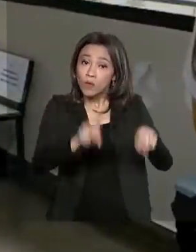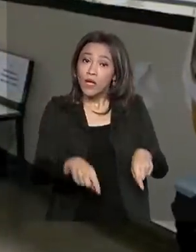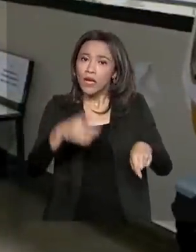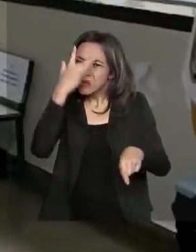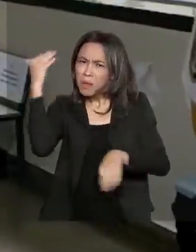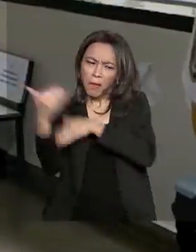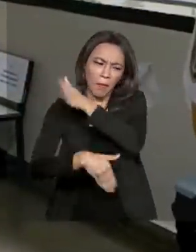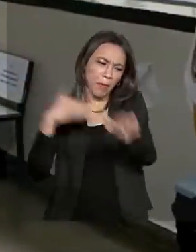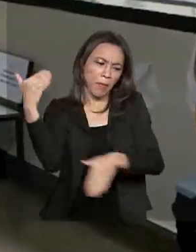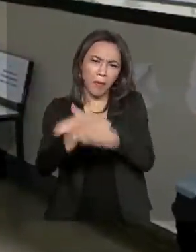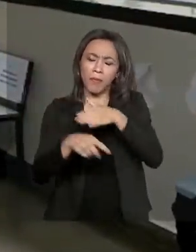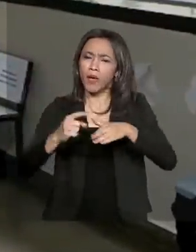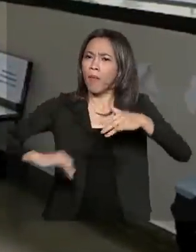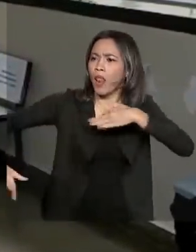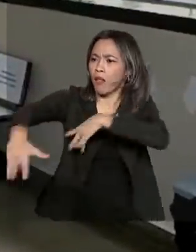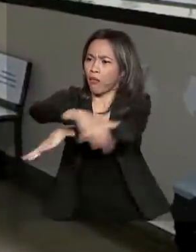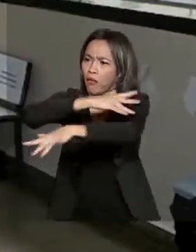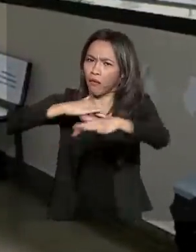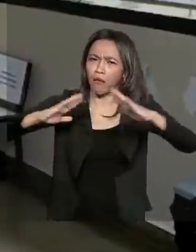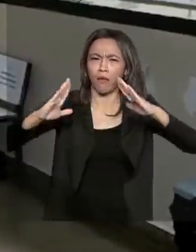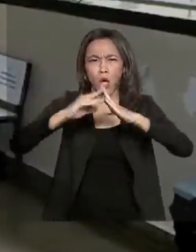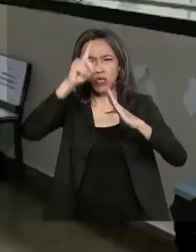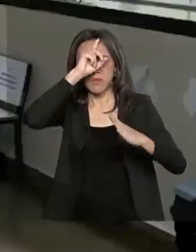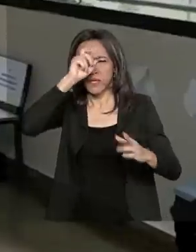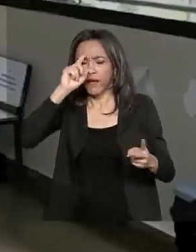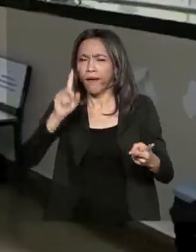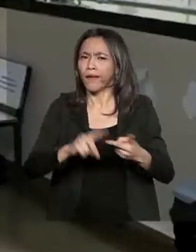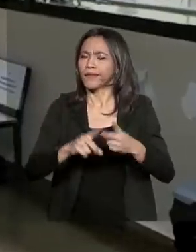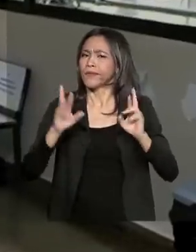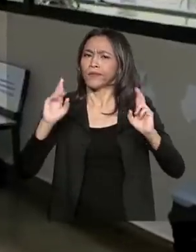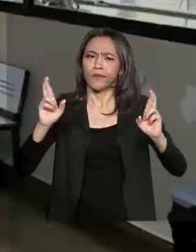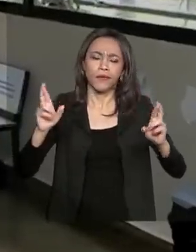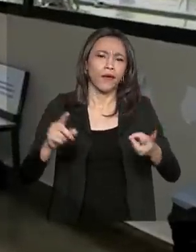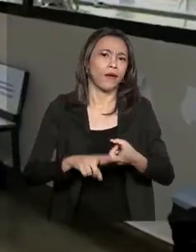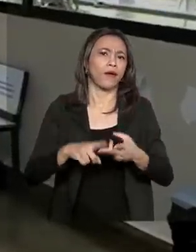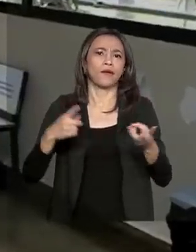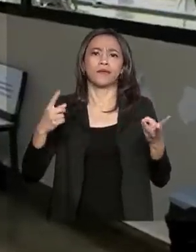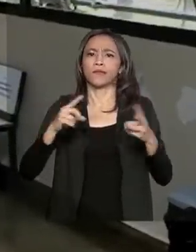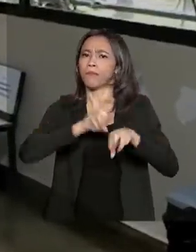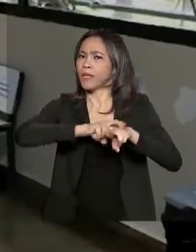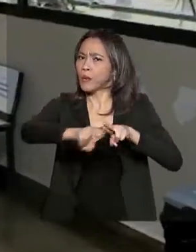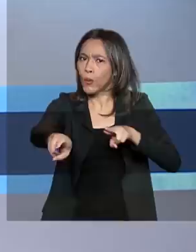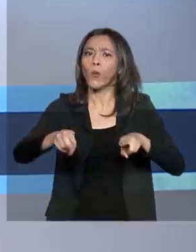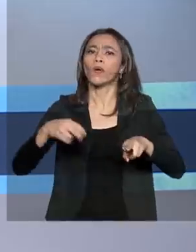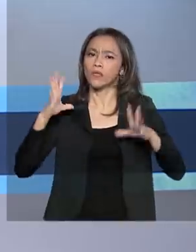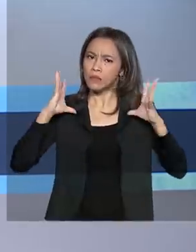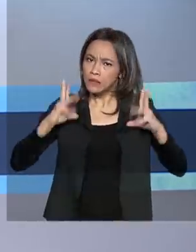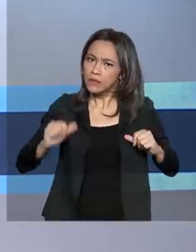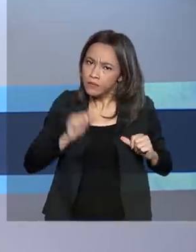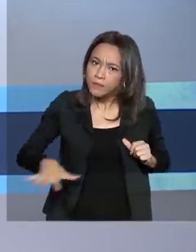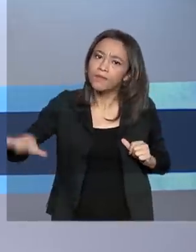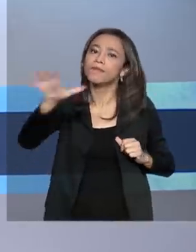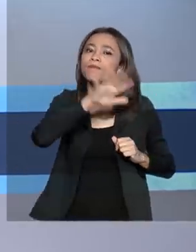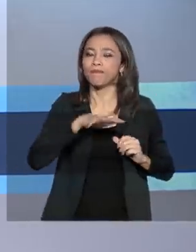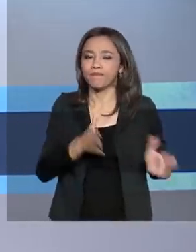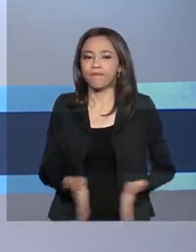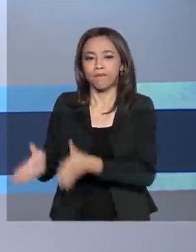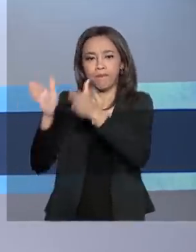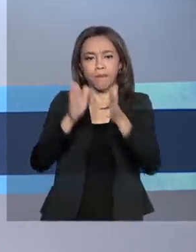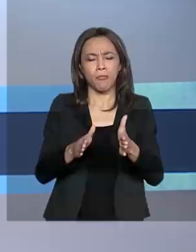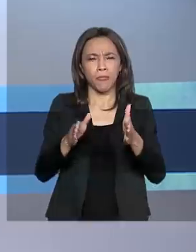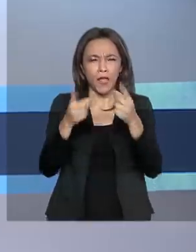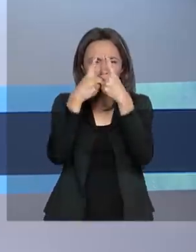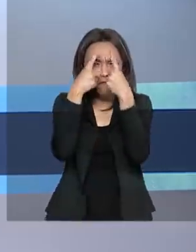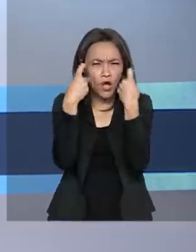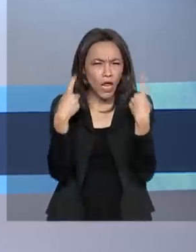grande circulação, como hospitais, estações de metrô e rodoviárias. Uma violência que